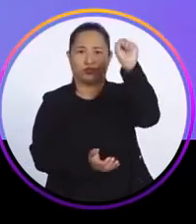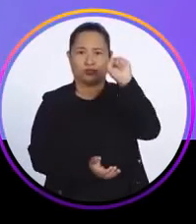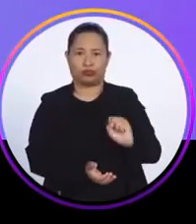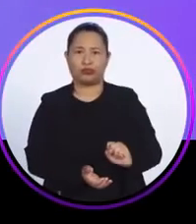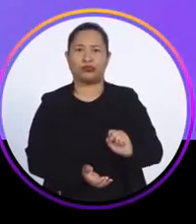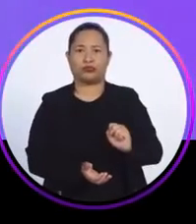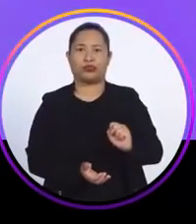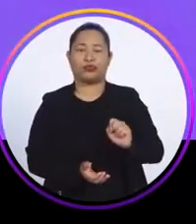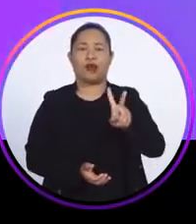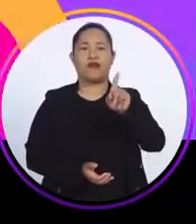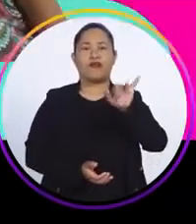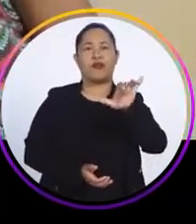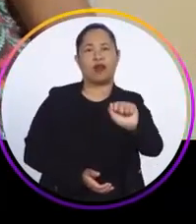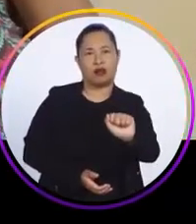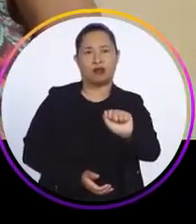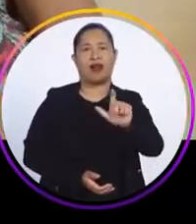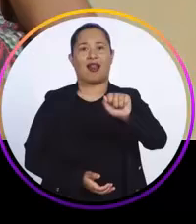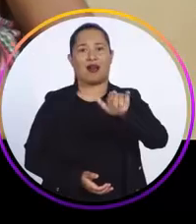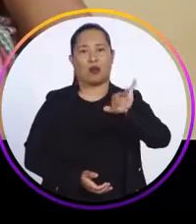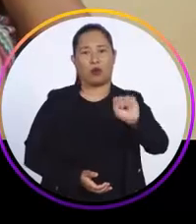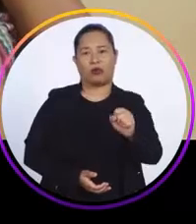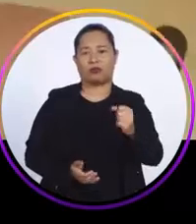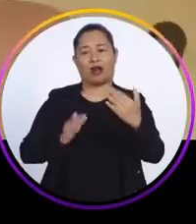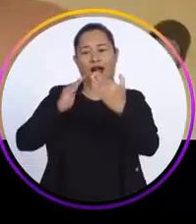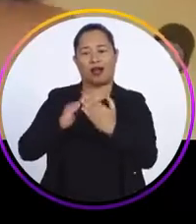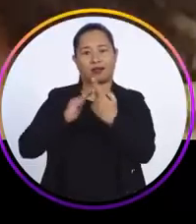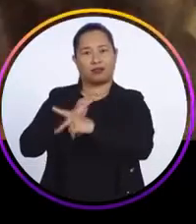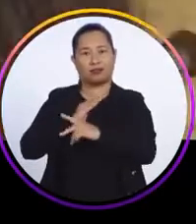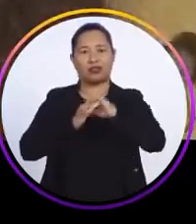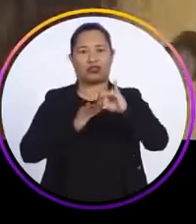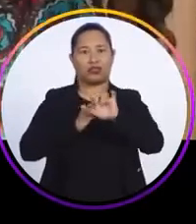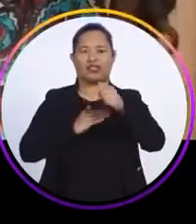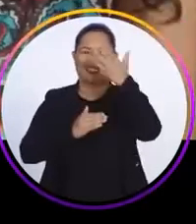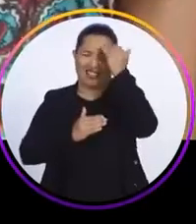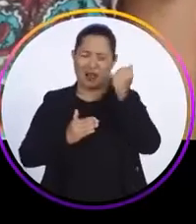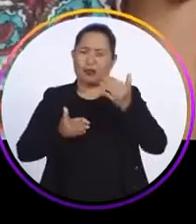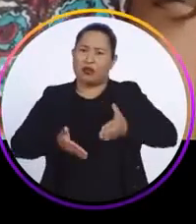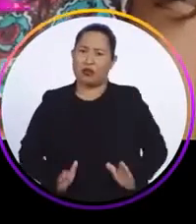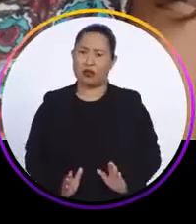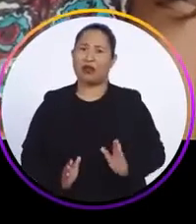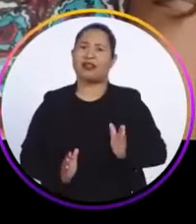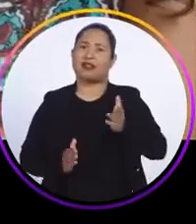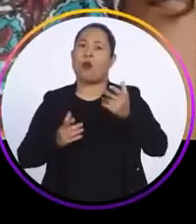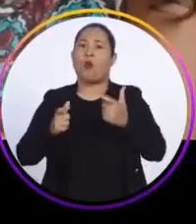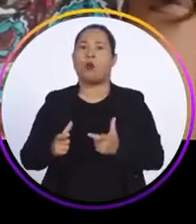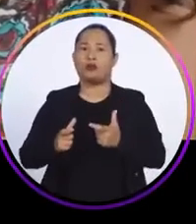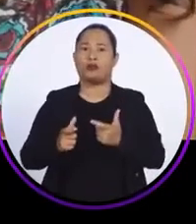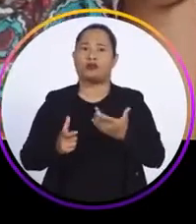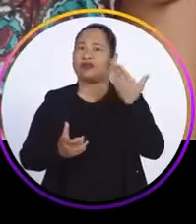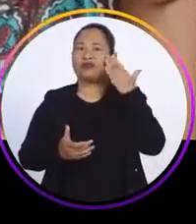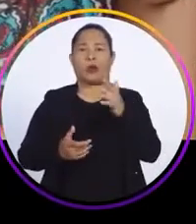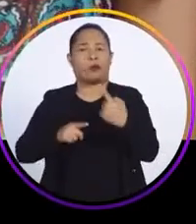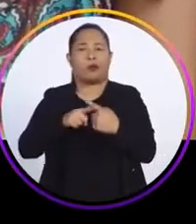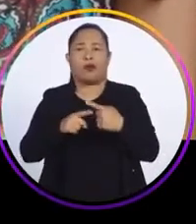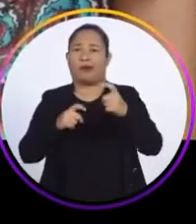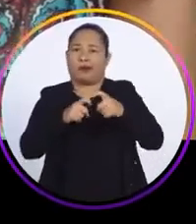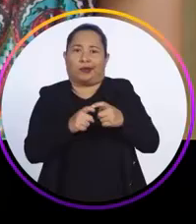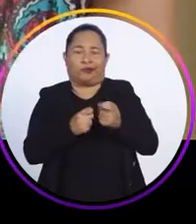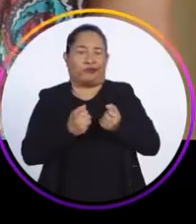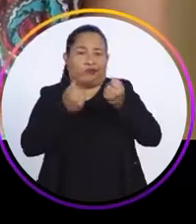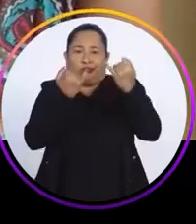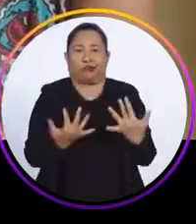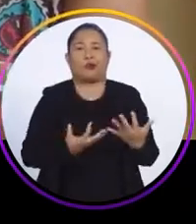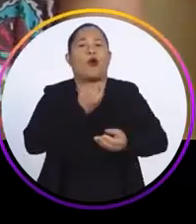Surubim, na Vila de Lagoa Queimada, na casa de Jane Cleide. Você sabe onde sua criança vai nascer? Não, porque nem o mestre até agora não tem jeito que vai nascer.